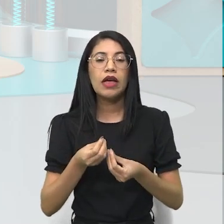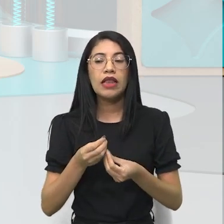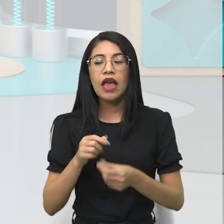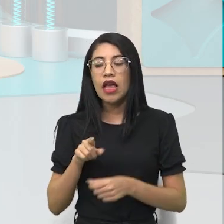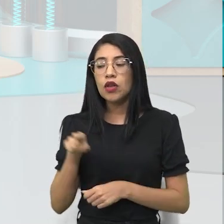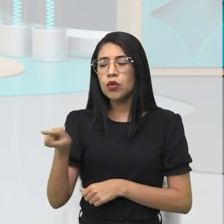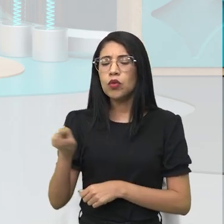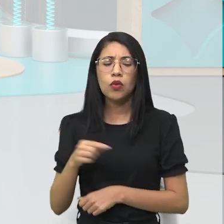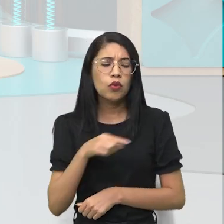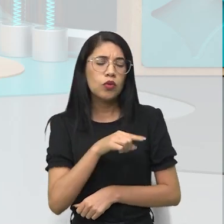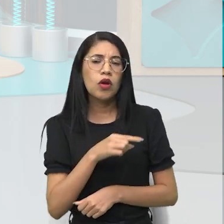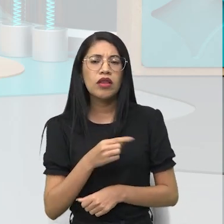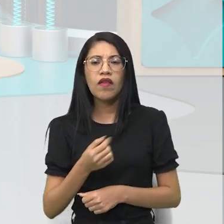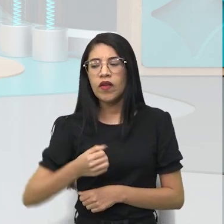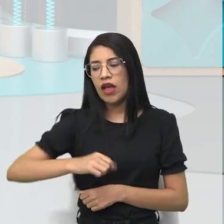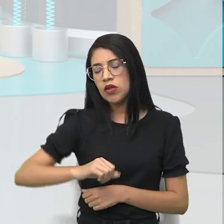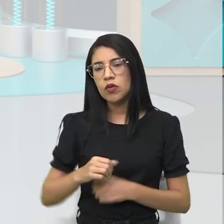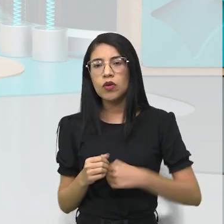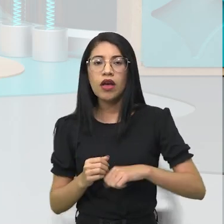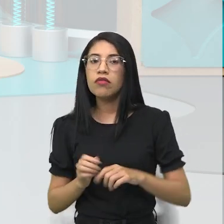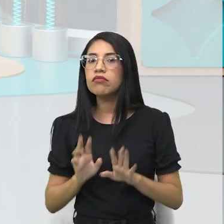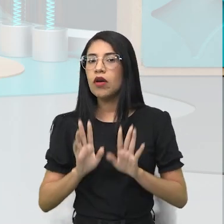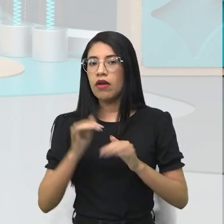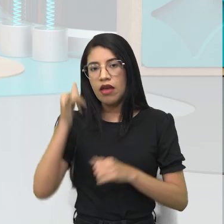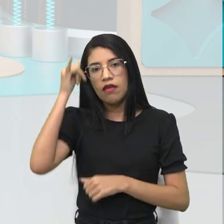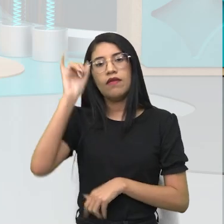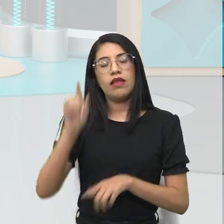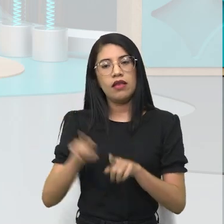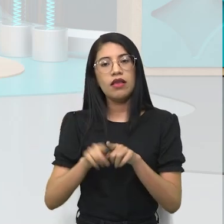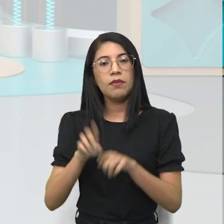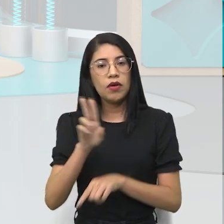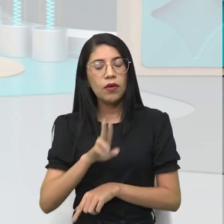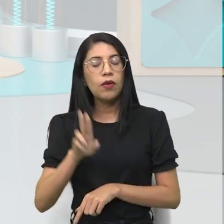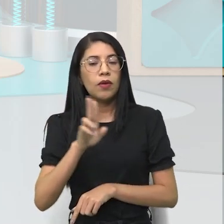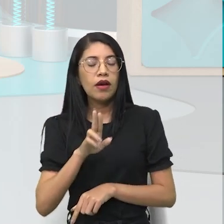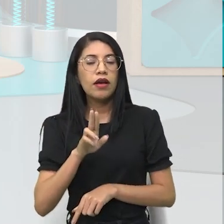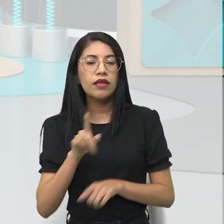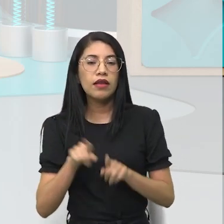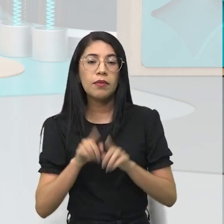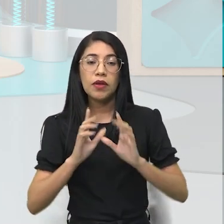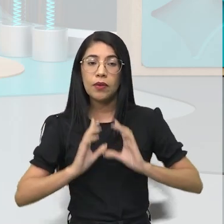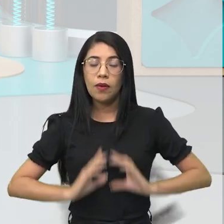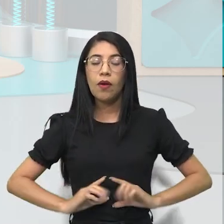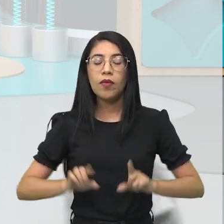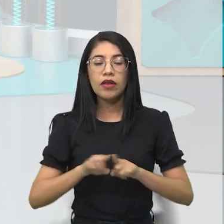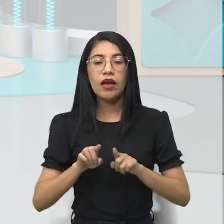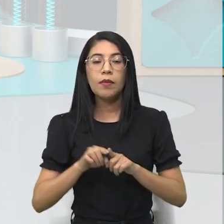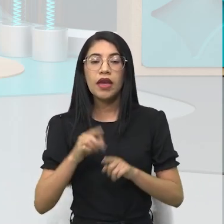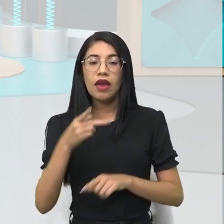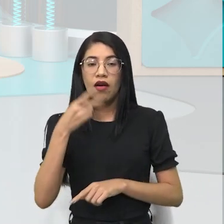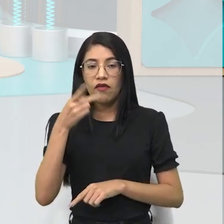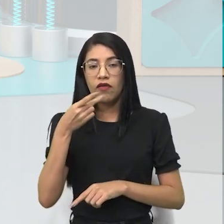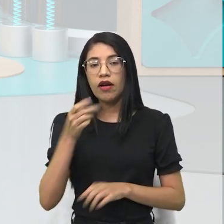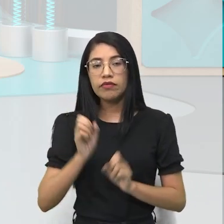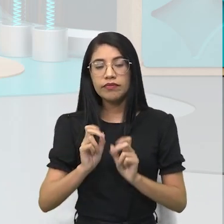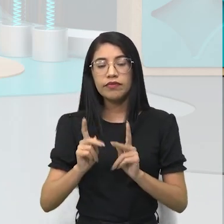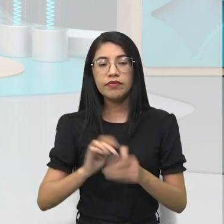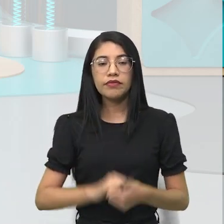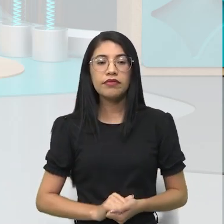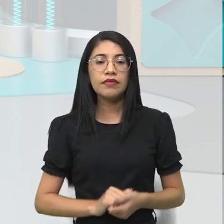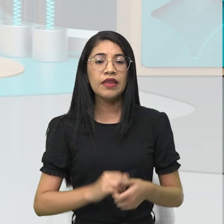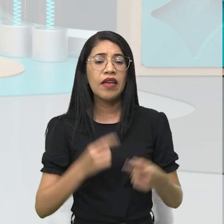tu, é tu. Um jogando pro outro. Não utilizar esse tipo de linguagem corporal e linguagem informal também, né?